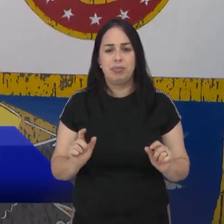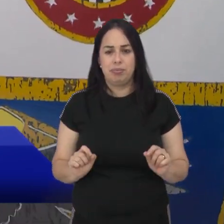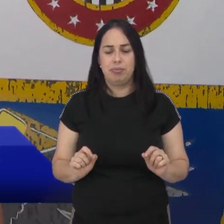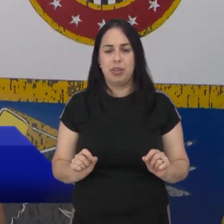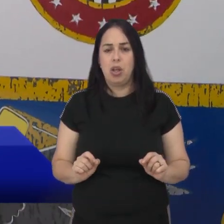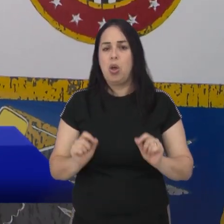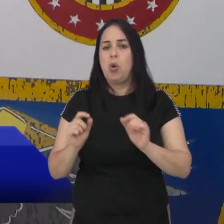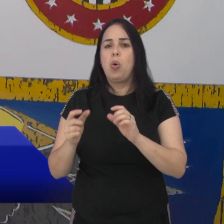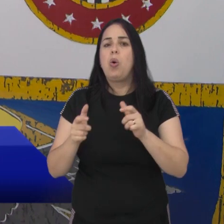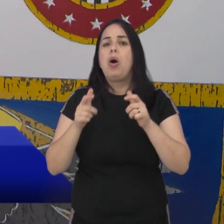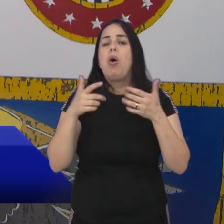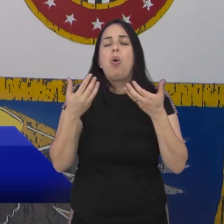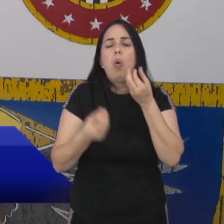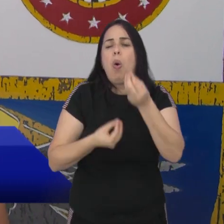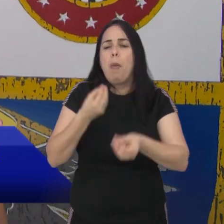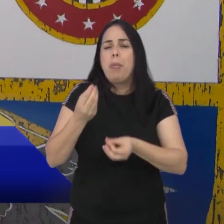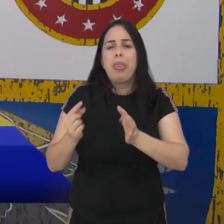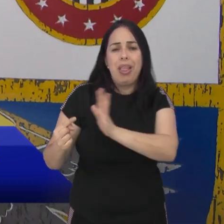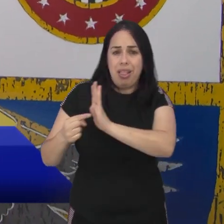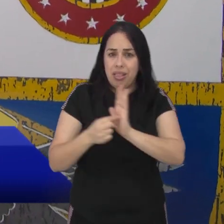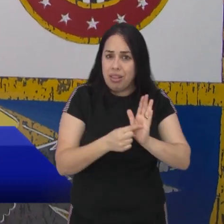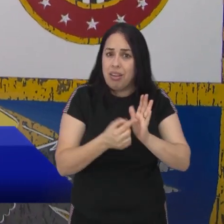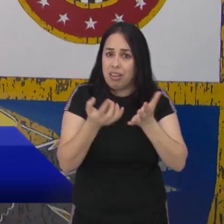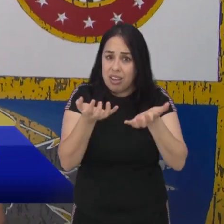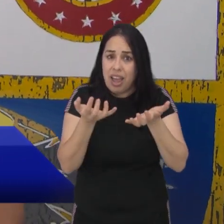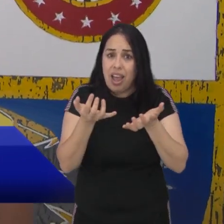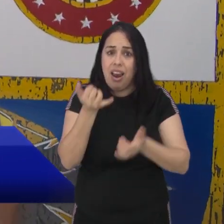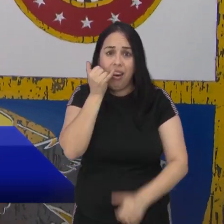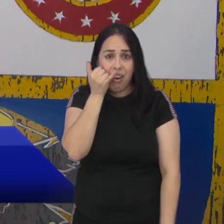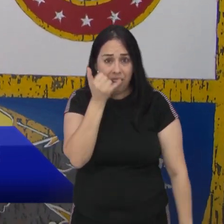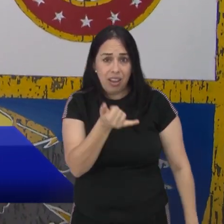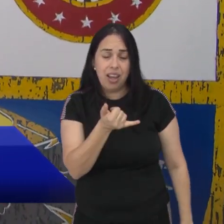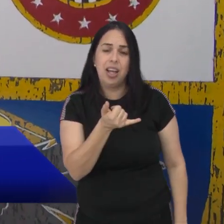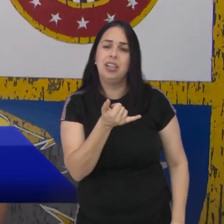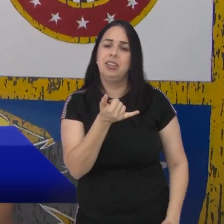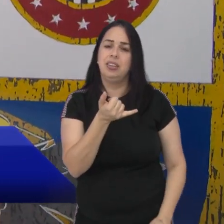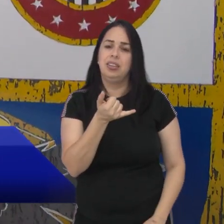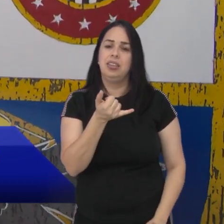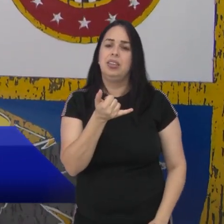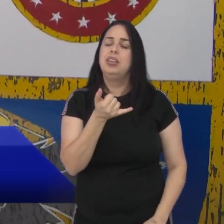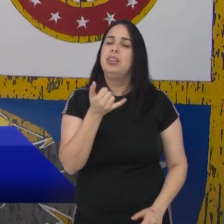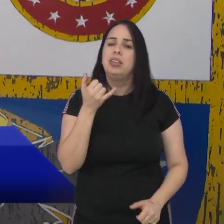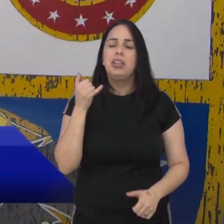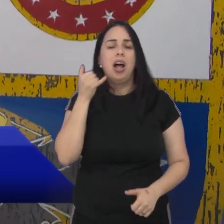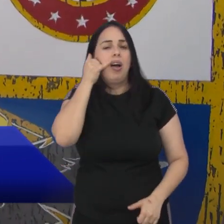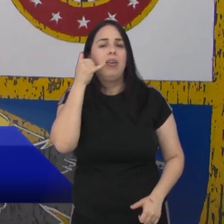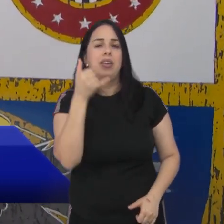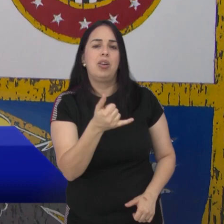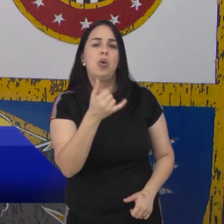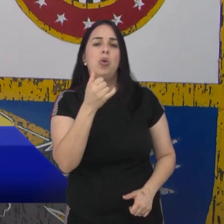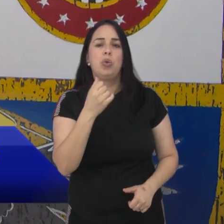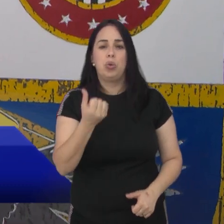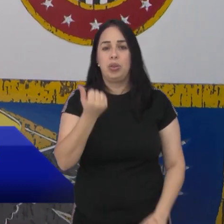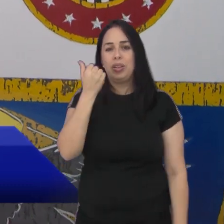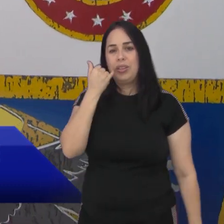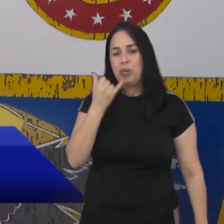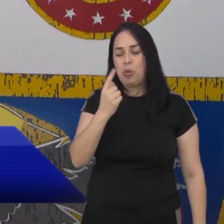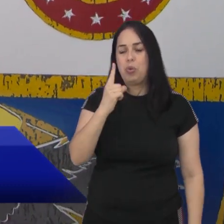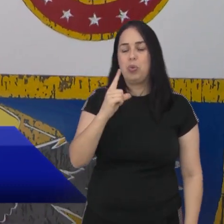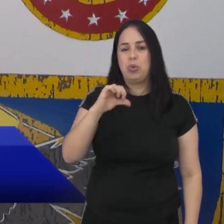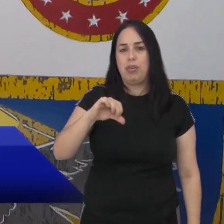pouco, os canais de denúncia. Quer fazer a denúncia anônima? Quer ligar pelo telefone ao acionar a Polícia 190